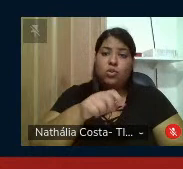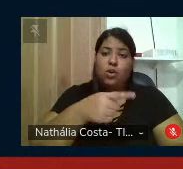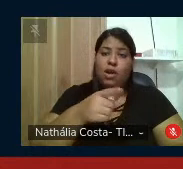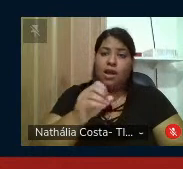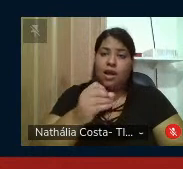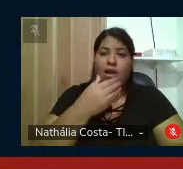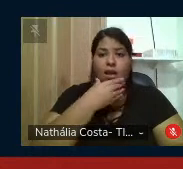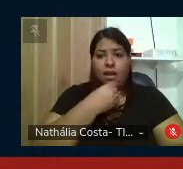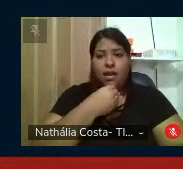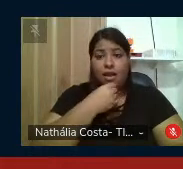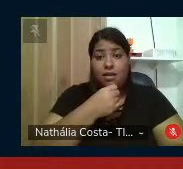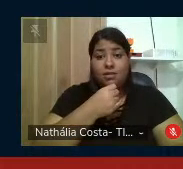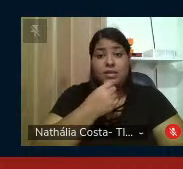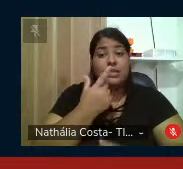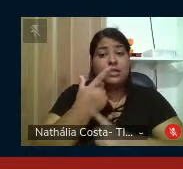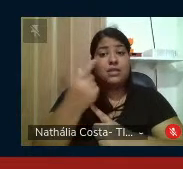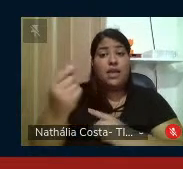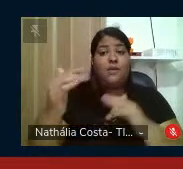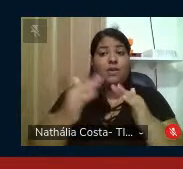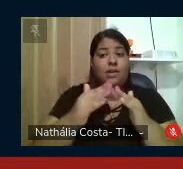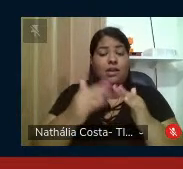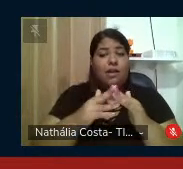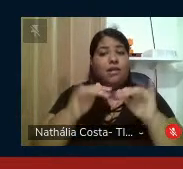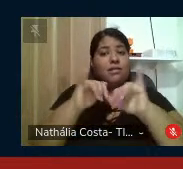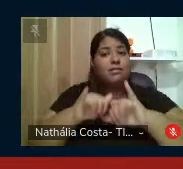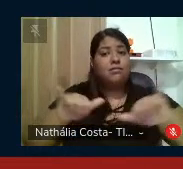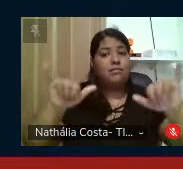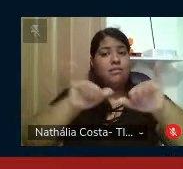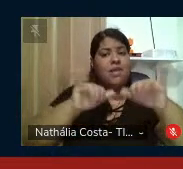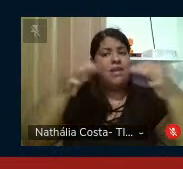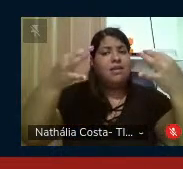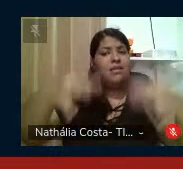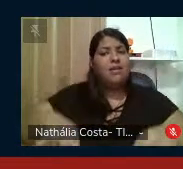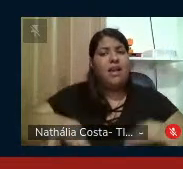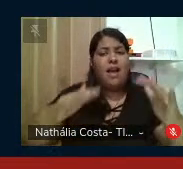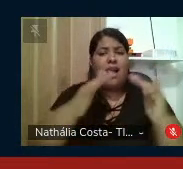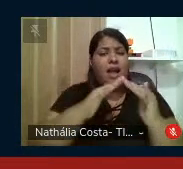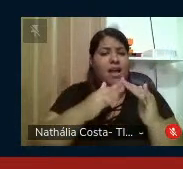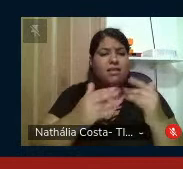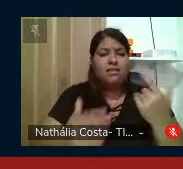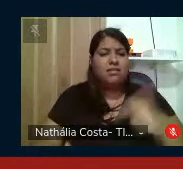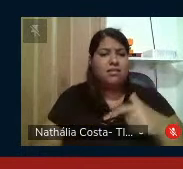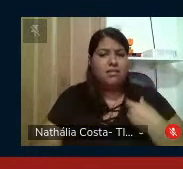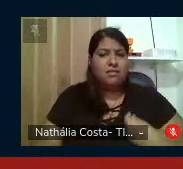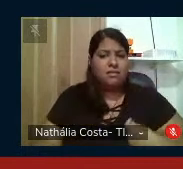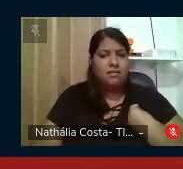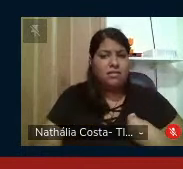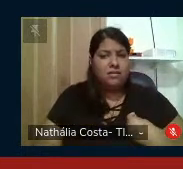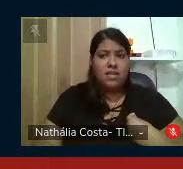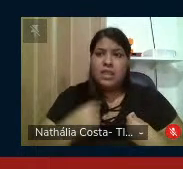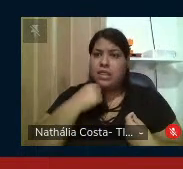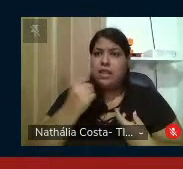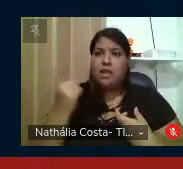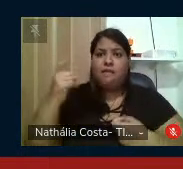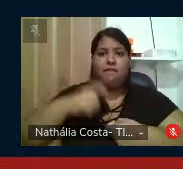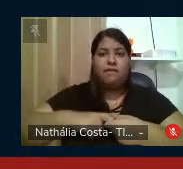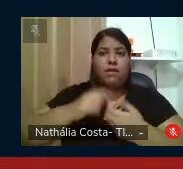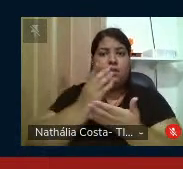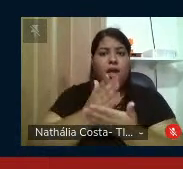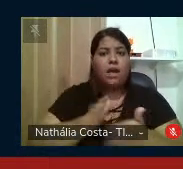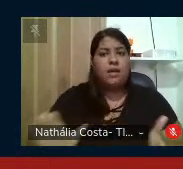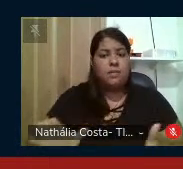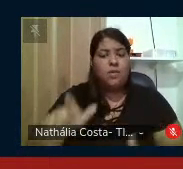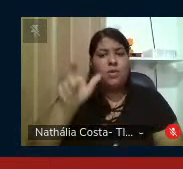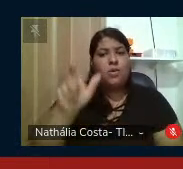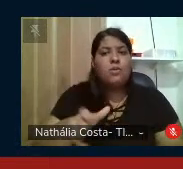seu lar, aí a notícia carece de exatidão. O lar não existe mais, ninguém volta ao que acabou, Joana é